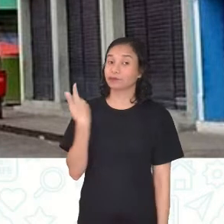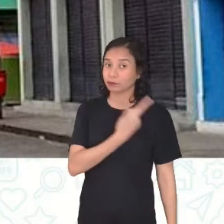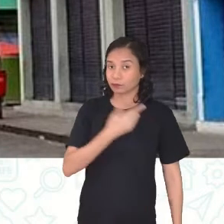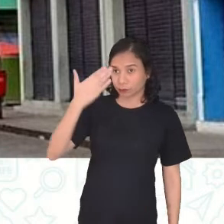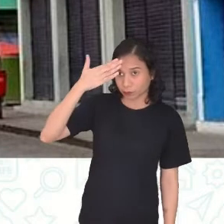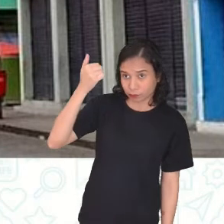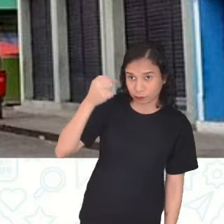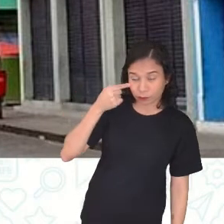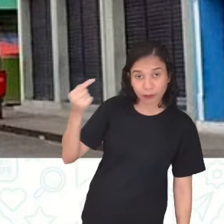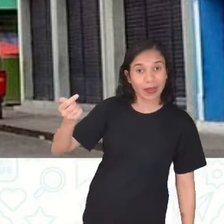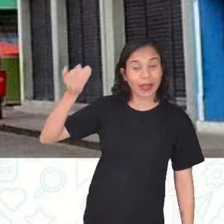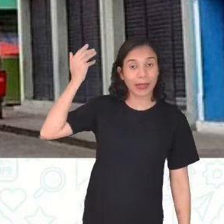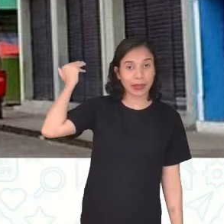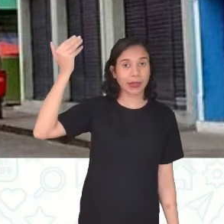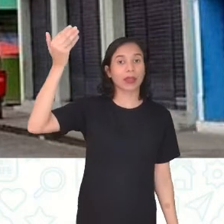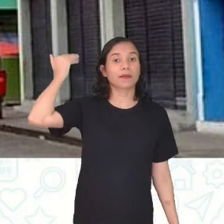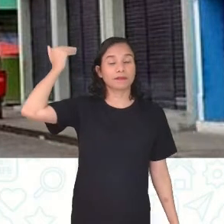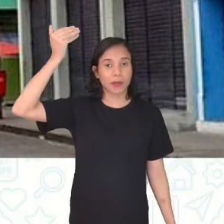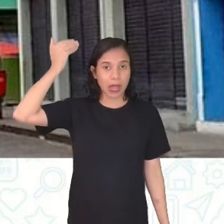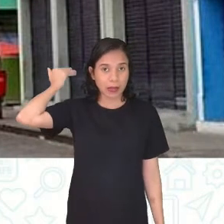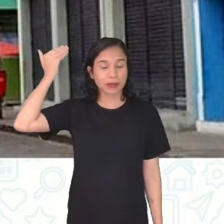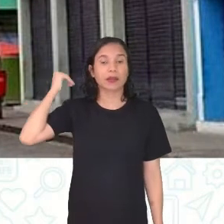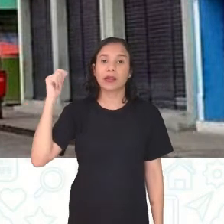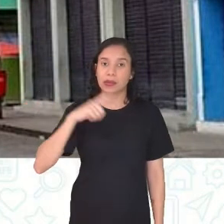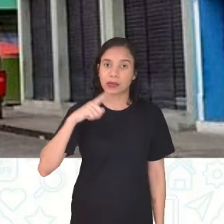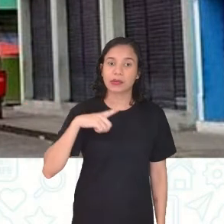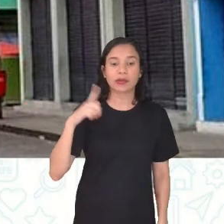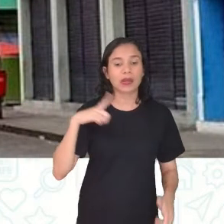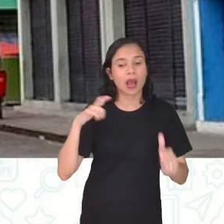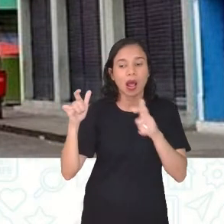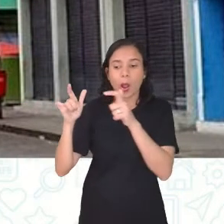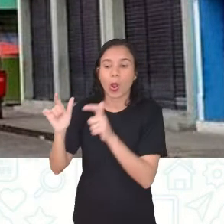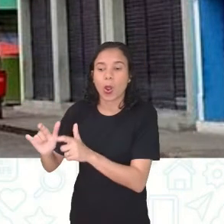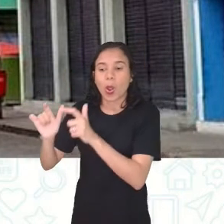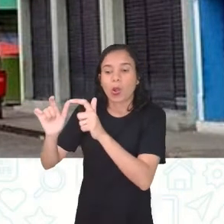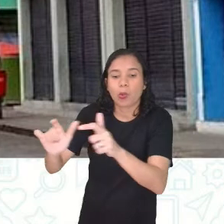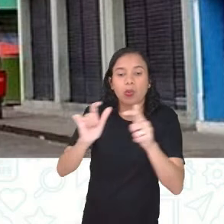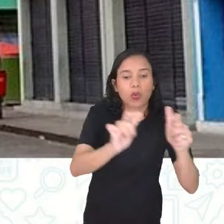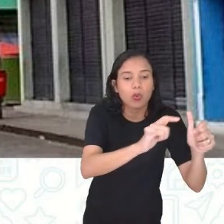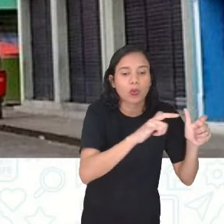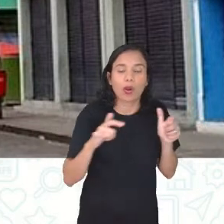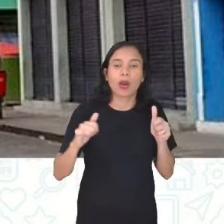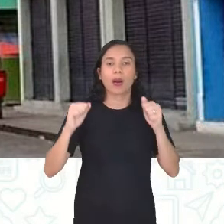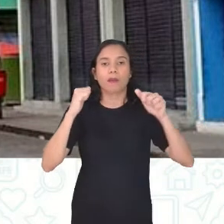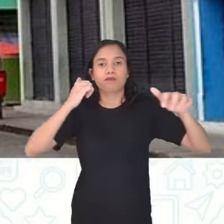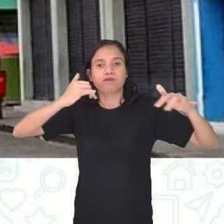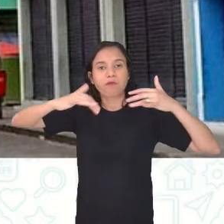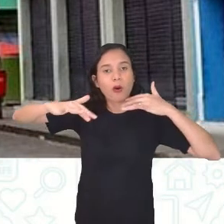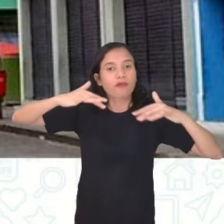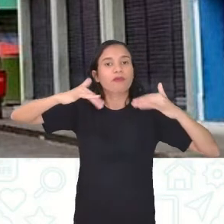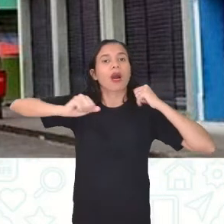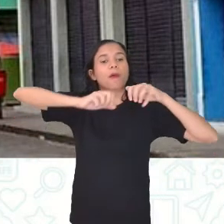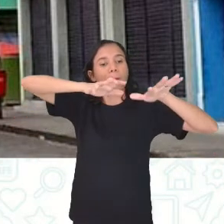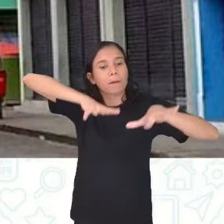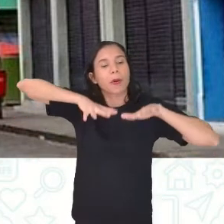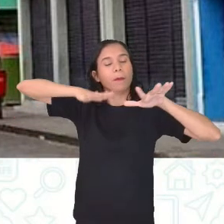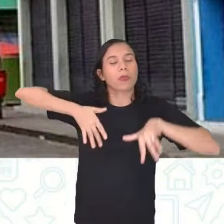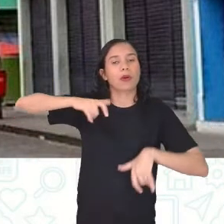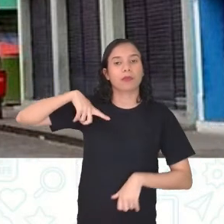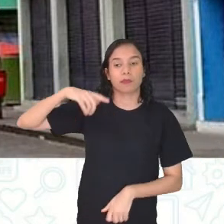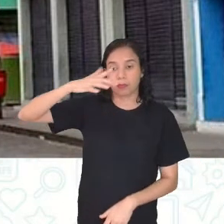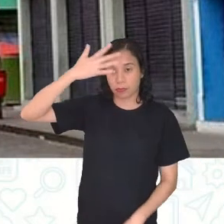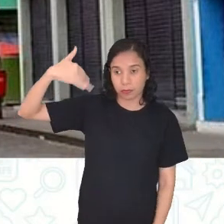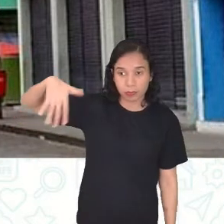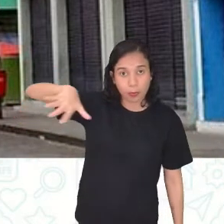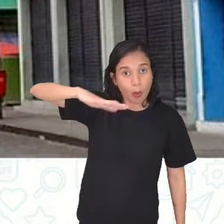aí que antigamente, né? Existiam terreiros, né? Tinham muita movimentação desses povos.